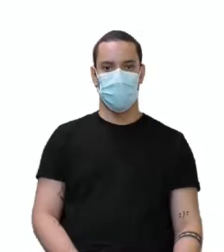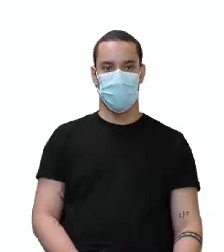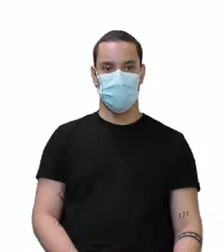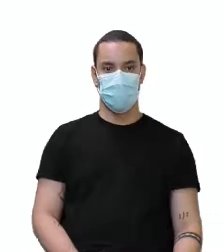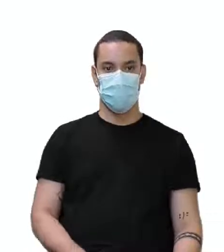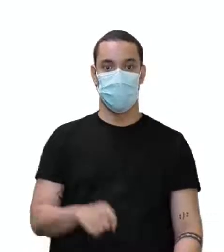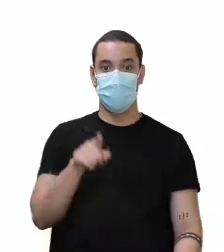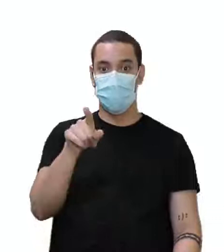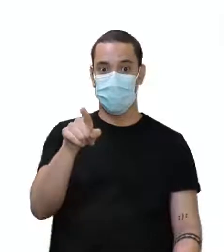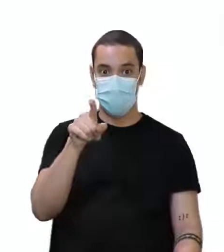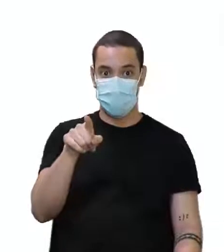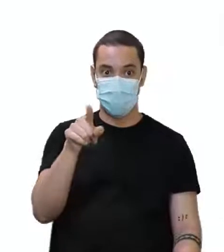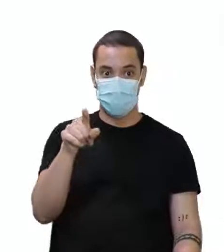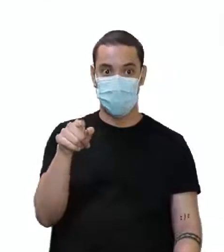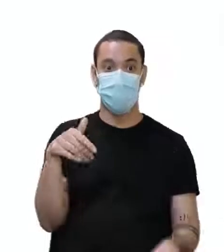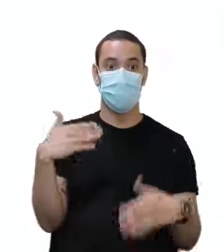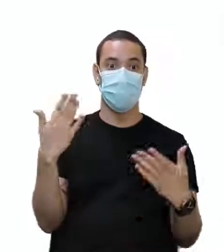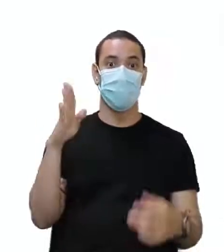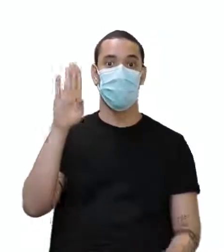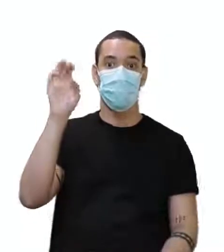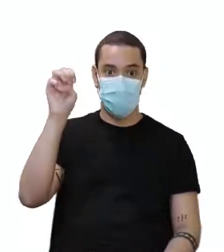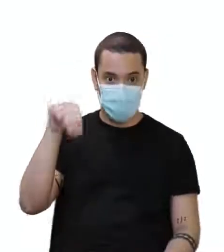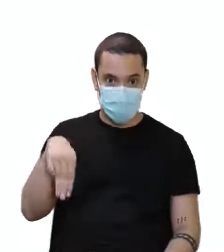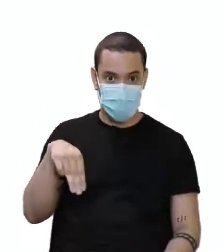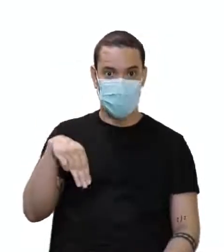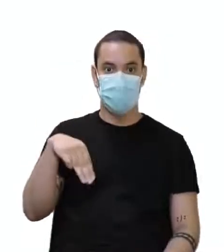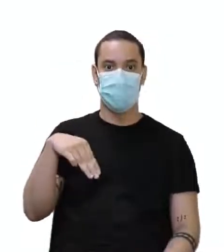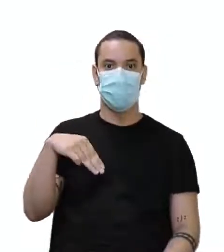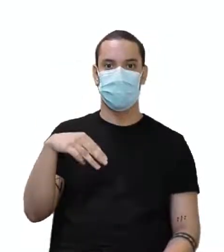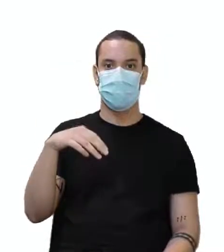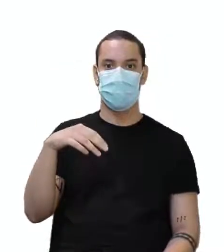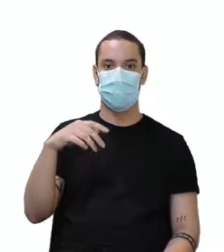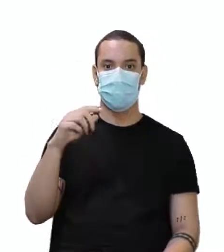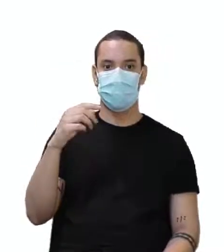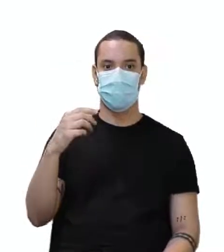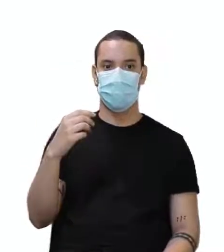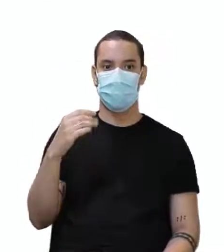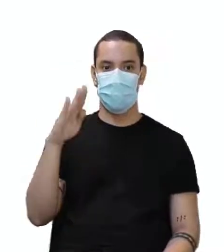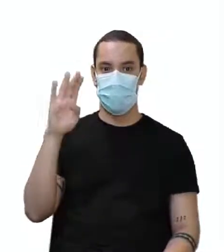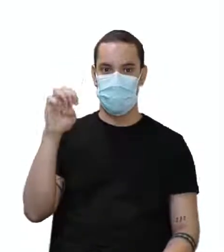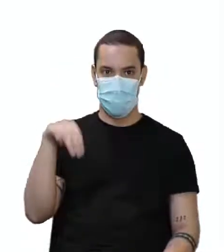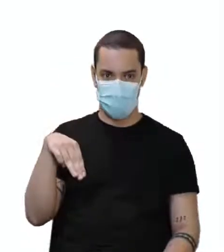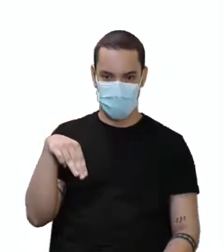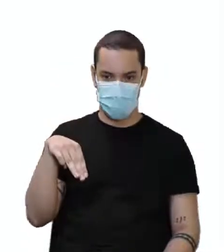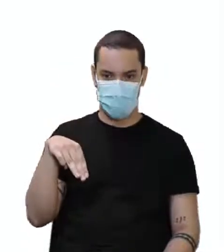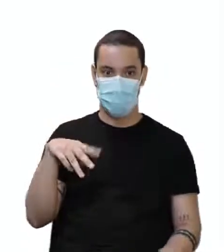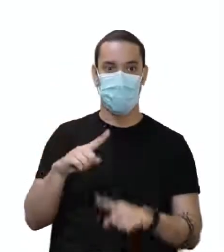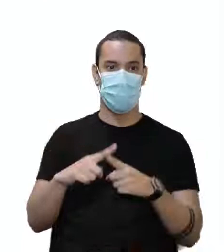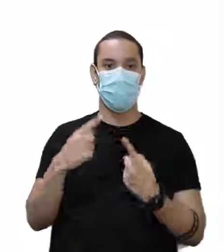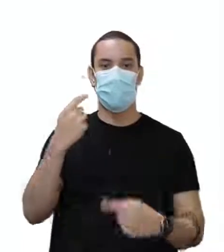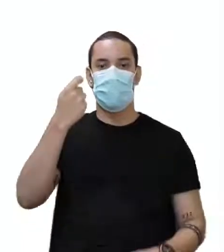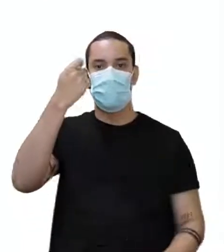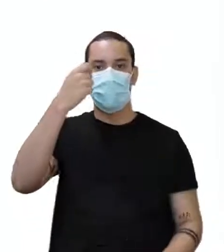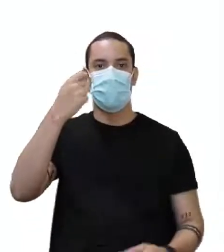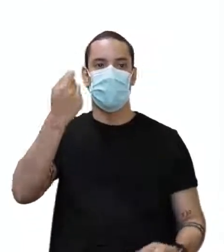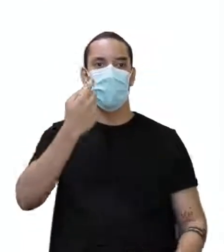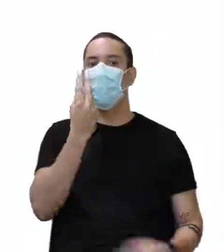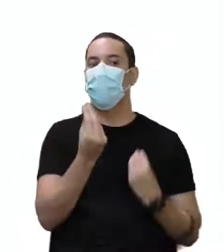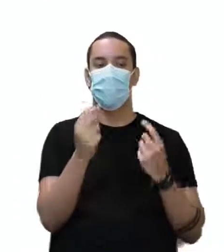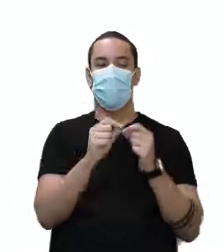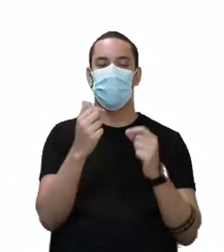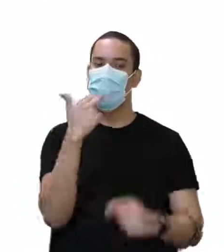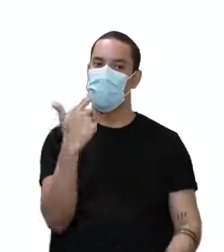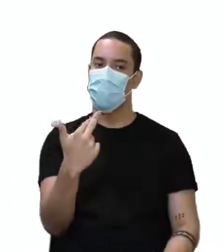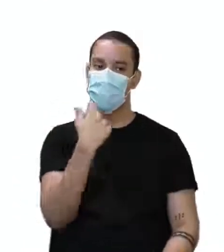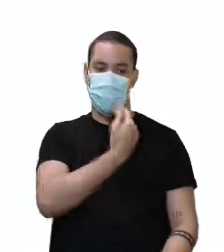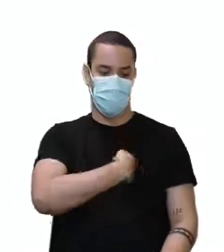você fala espanhol, Marcos. A gente, geralmente, não fala dessa forma, quão bem. Mas aí, numa tradução bem ao pé da letra, seria